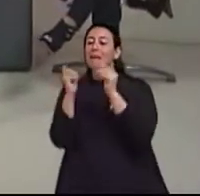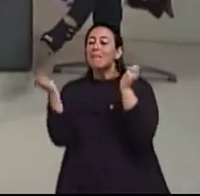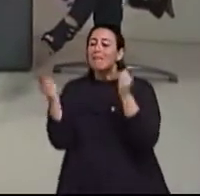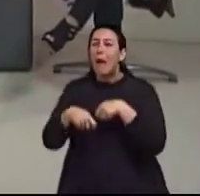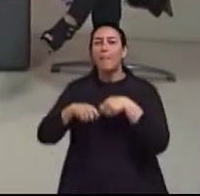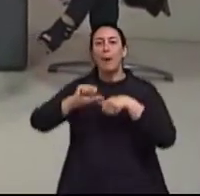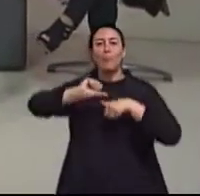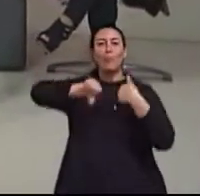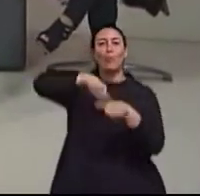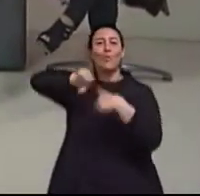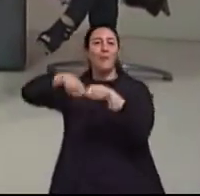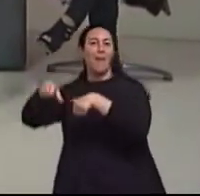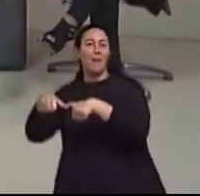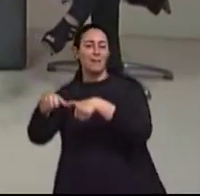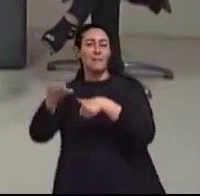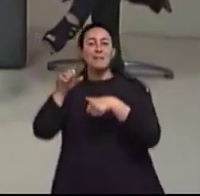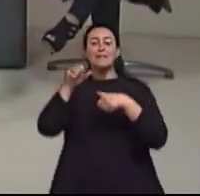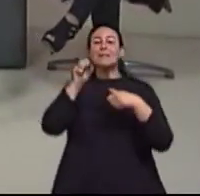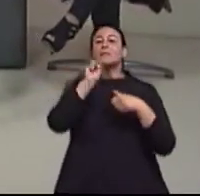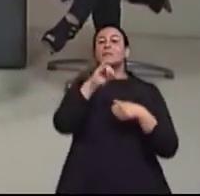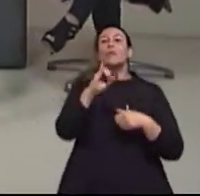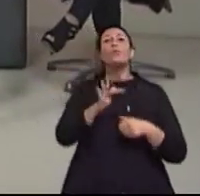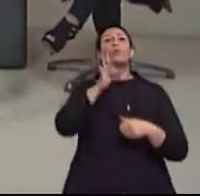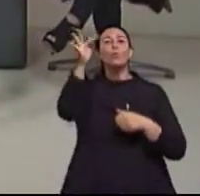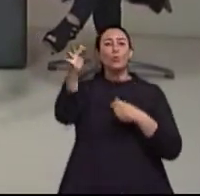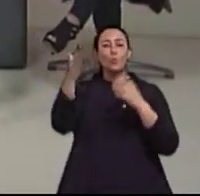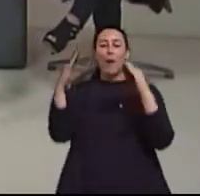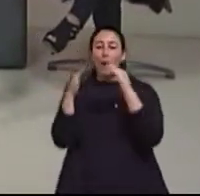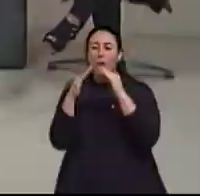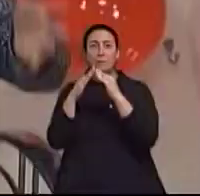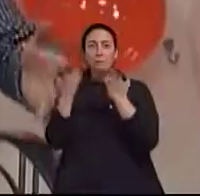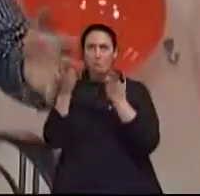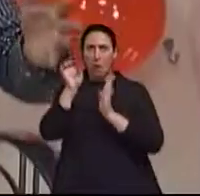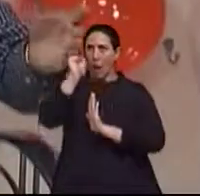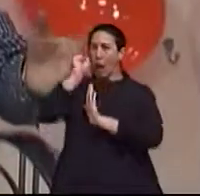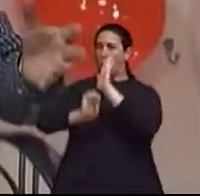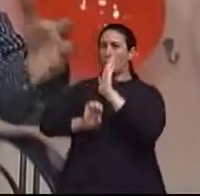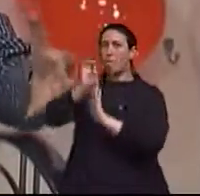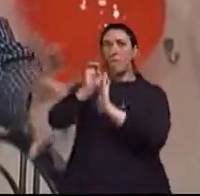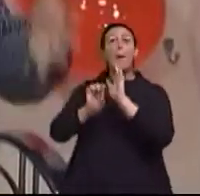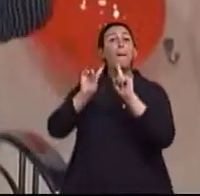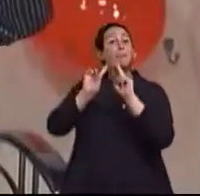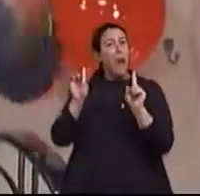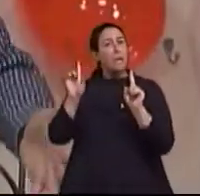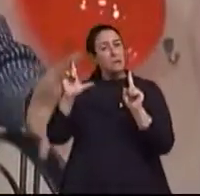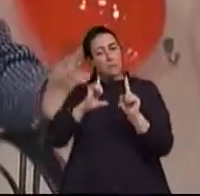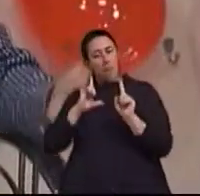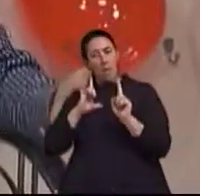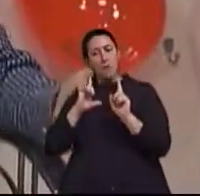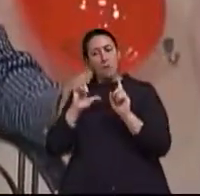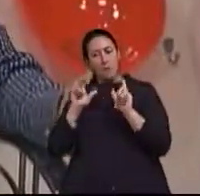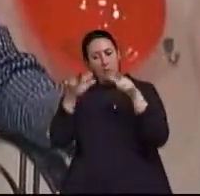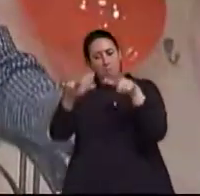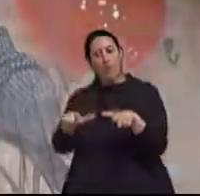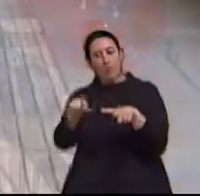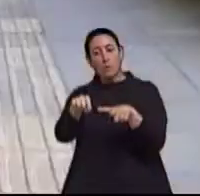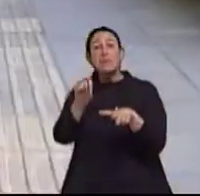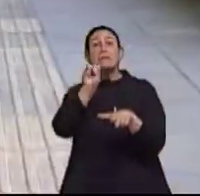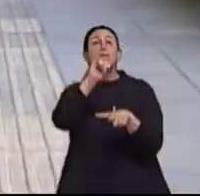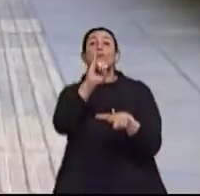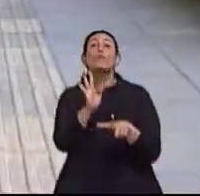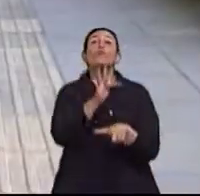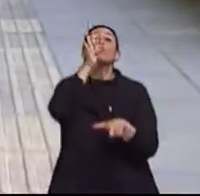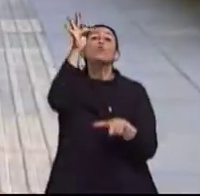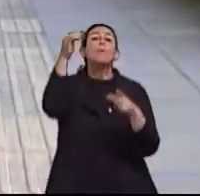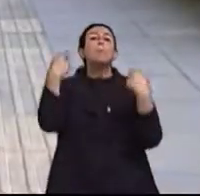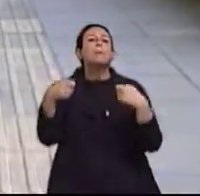Então nós construímos uma casa que não necessariamente precisa ter um elevador no meio, mas que tenha um espaço que possa colocar um elevador no meio de